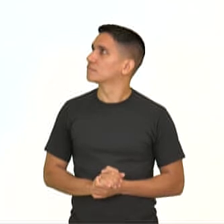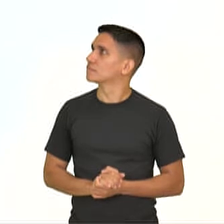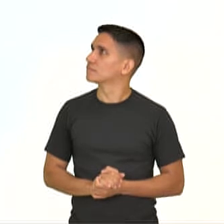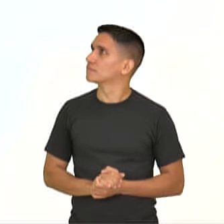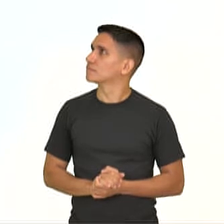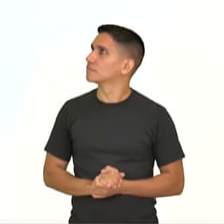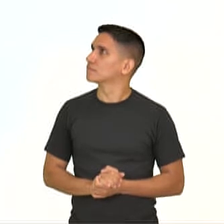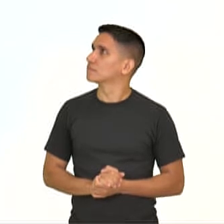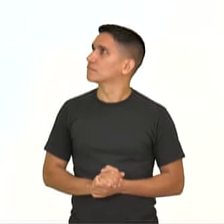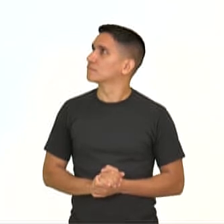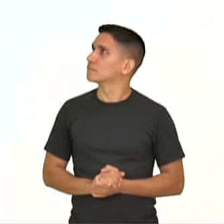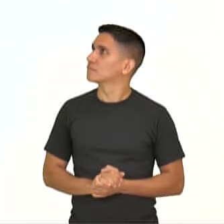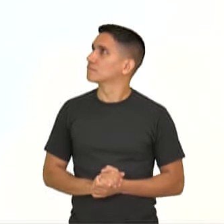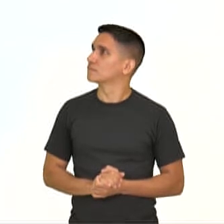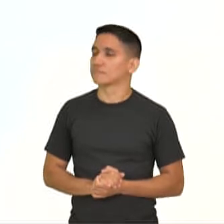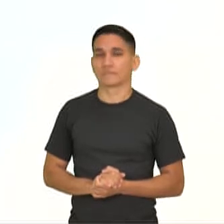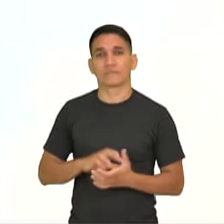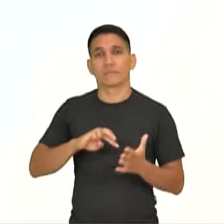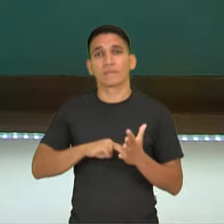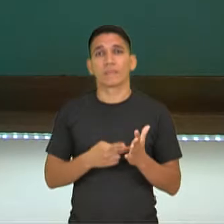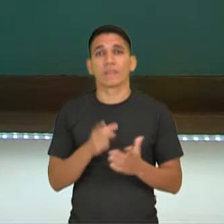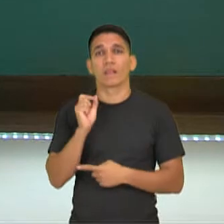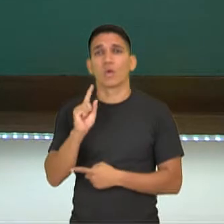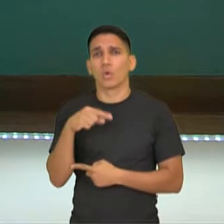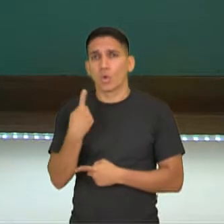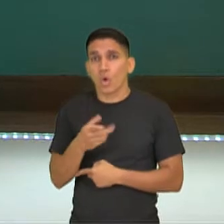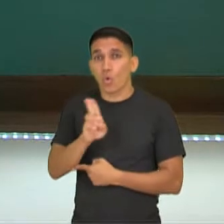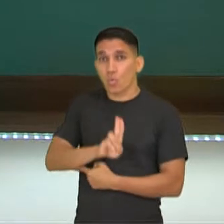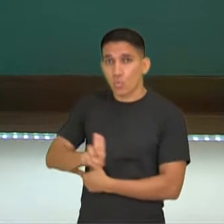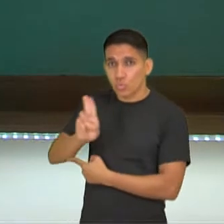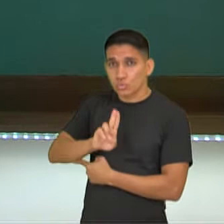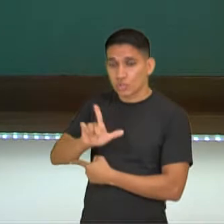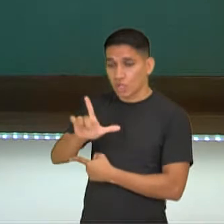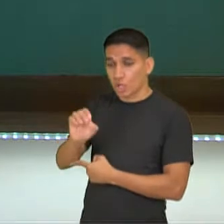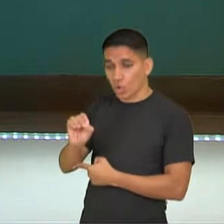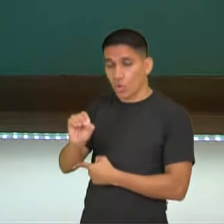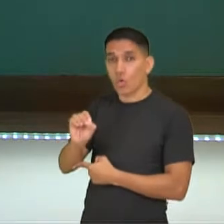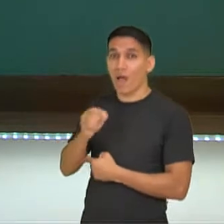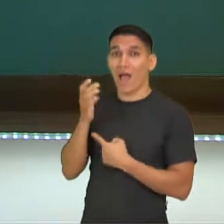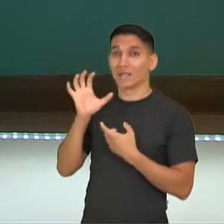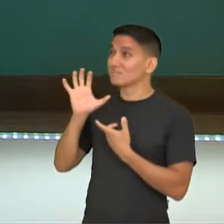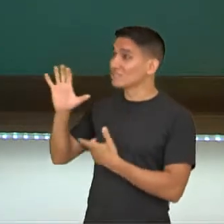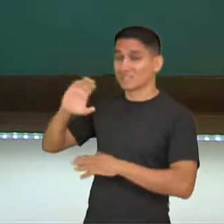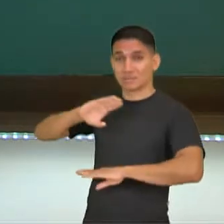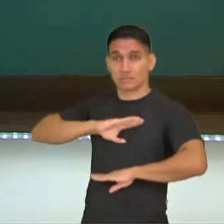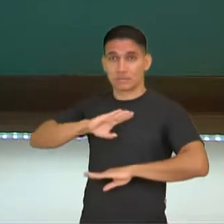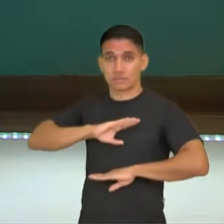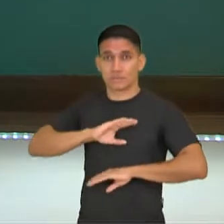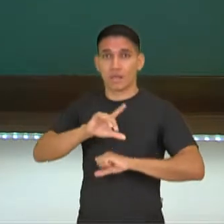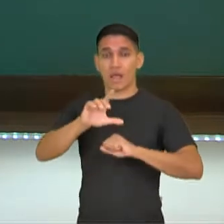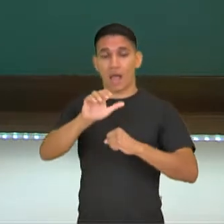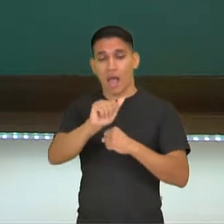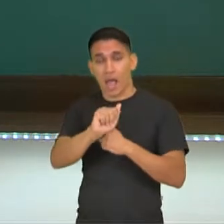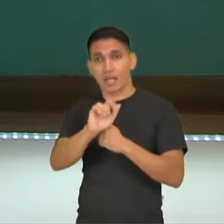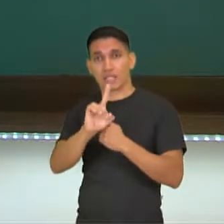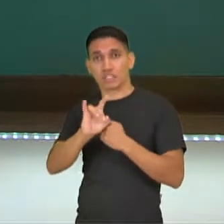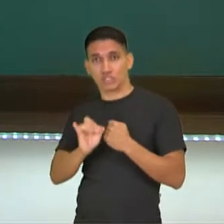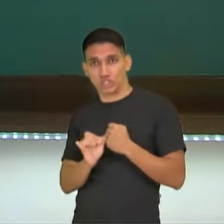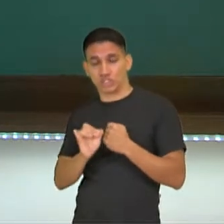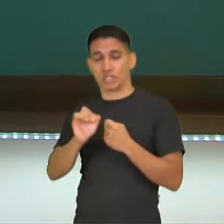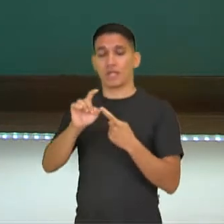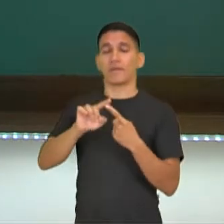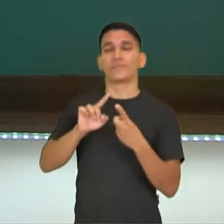adjetivo, mas que. Ou seja, a gente usa o lo nesses casos, tá? Com adjetivo, com adverbio, com